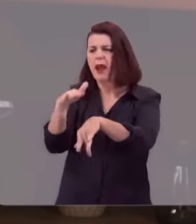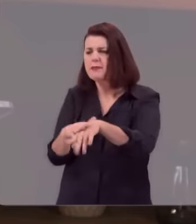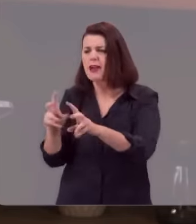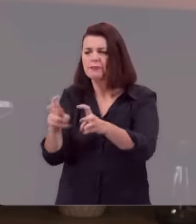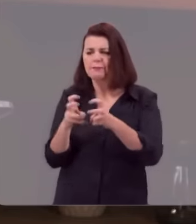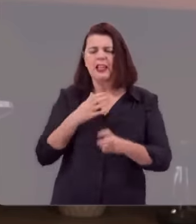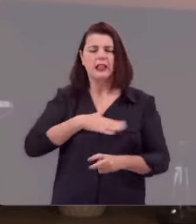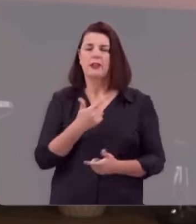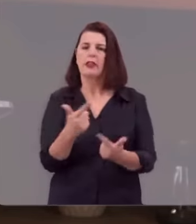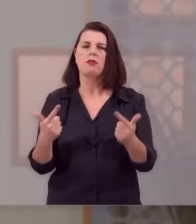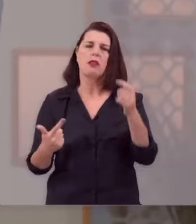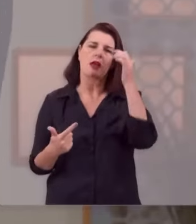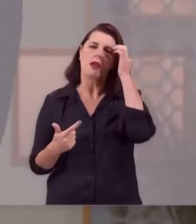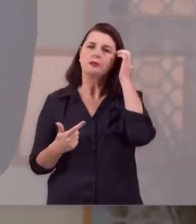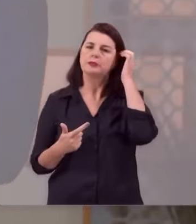satisfaz.